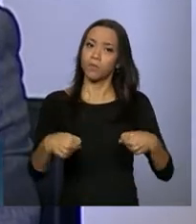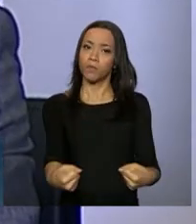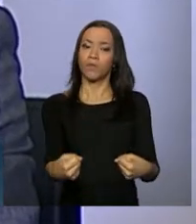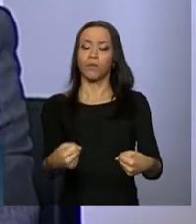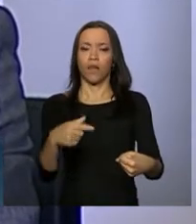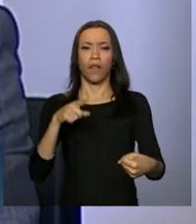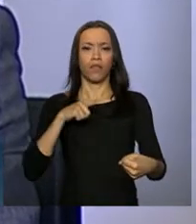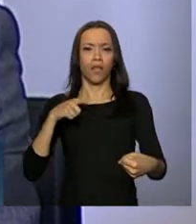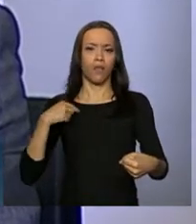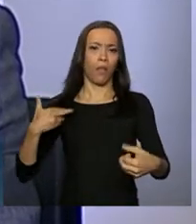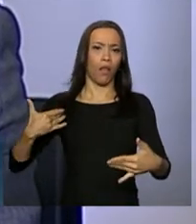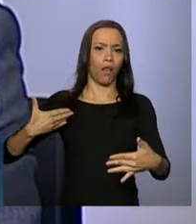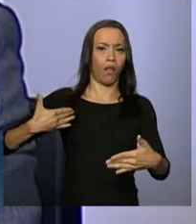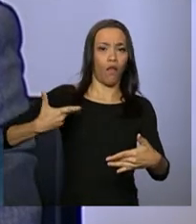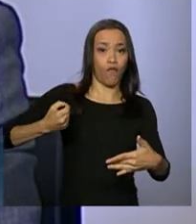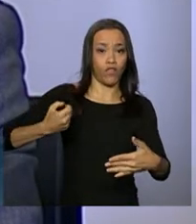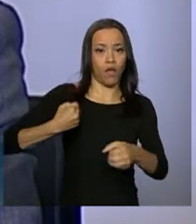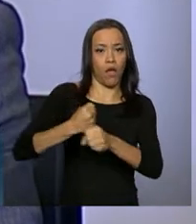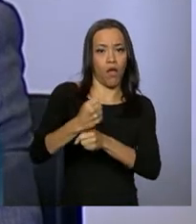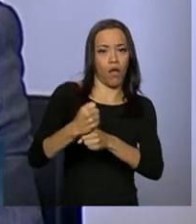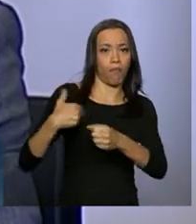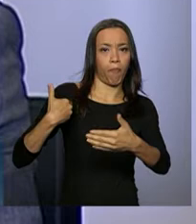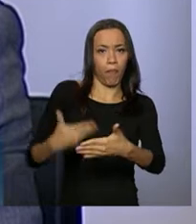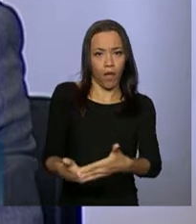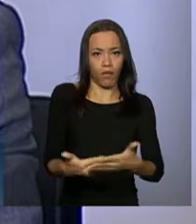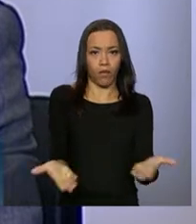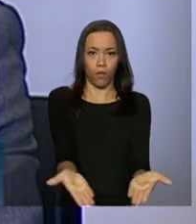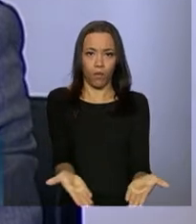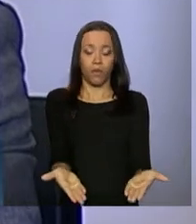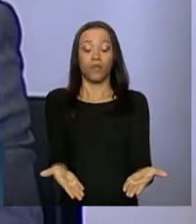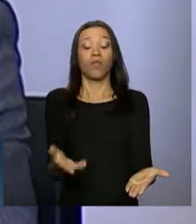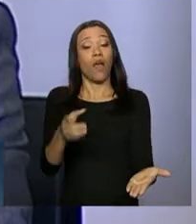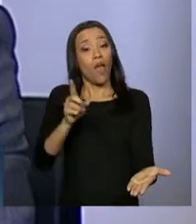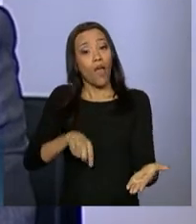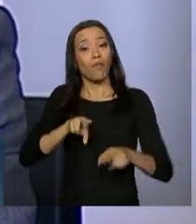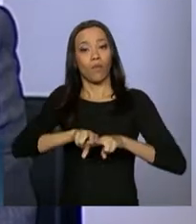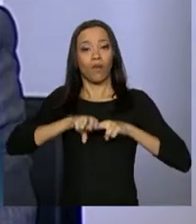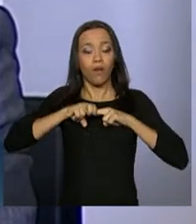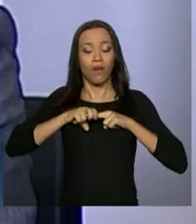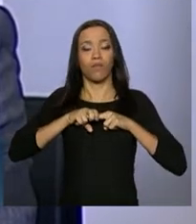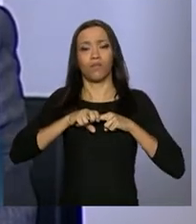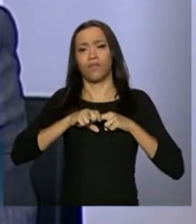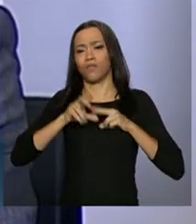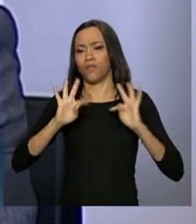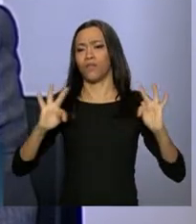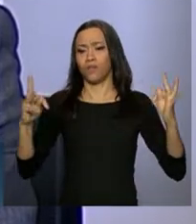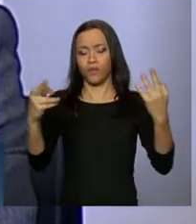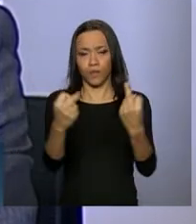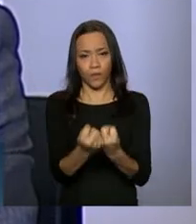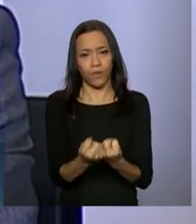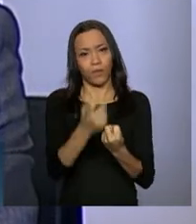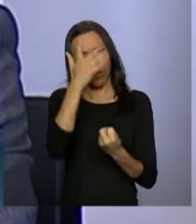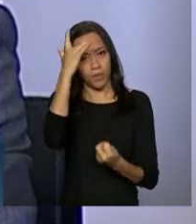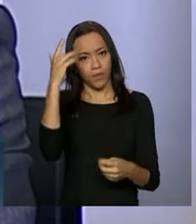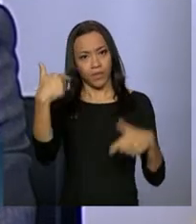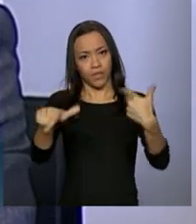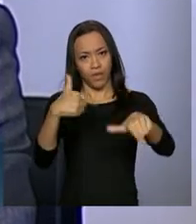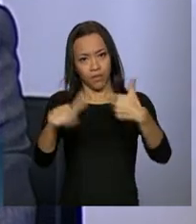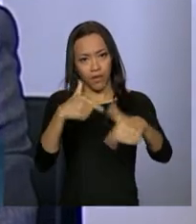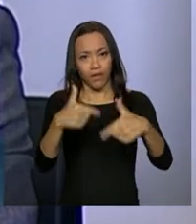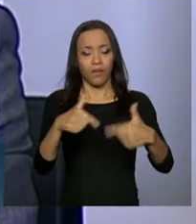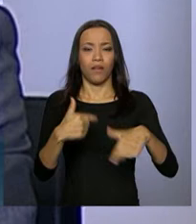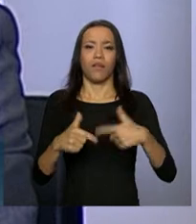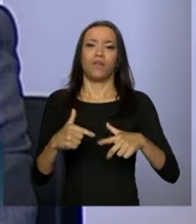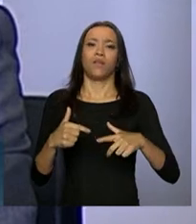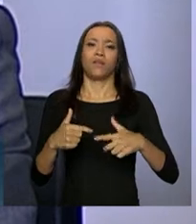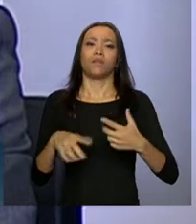nos últimos anos, ela se deu graças a todos os servidores, gestores que